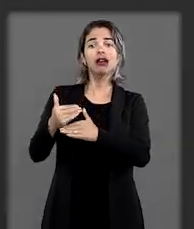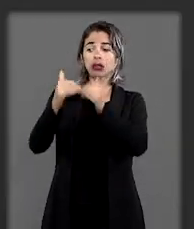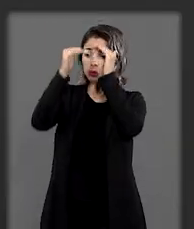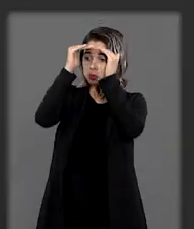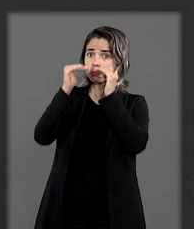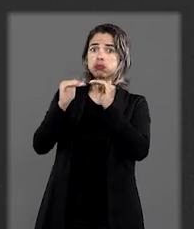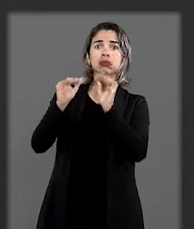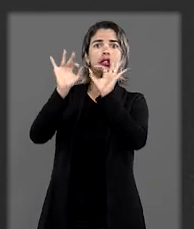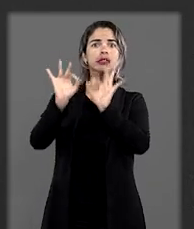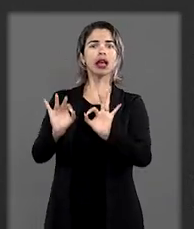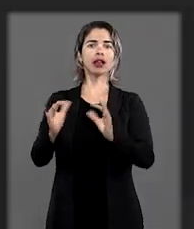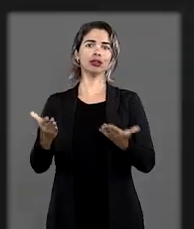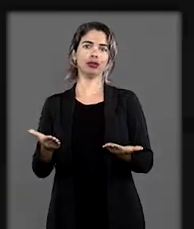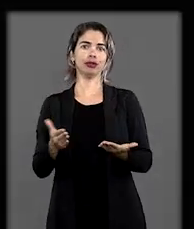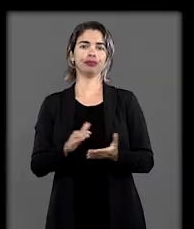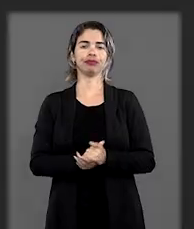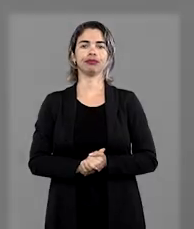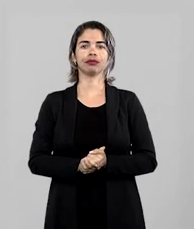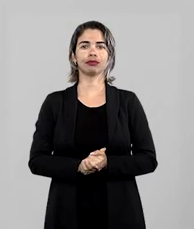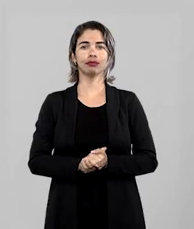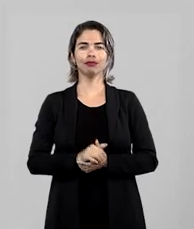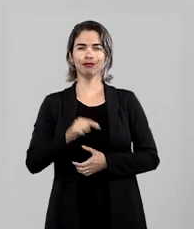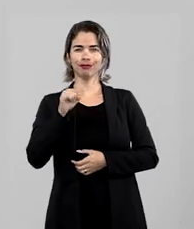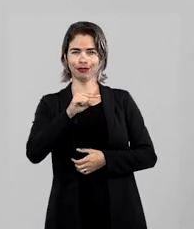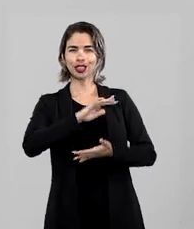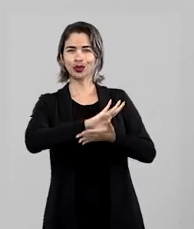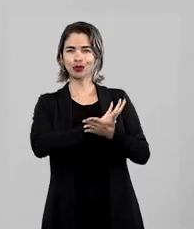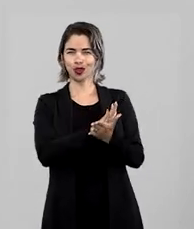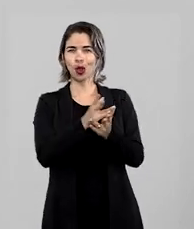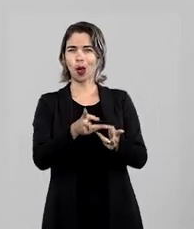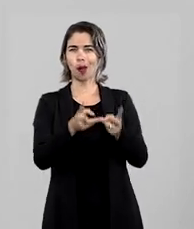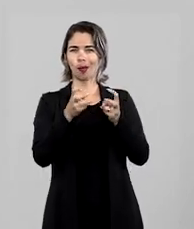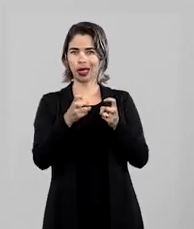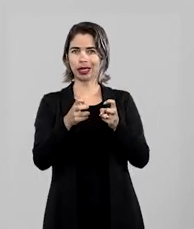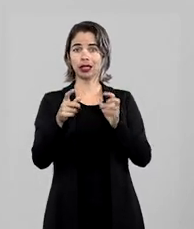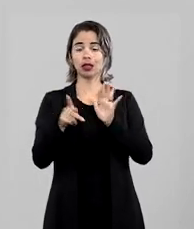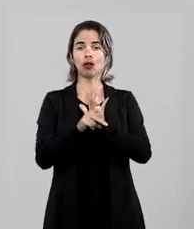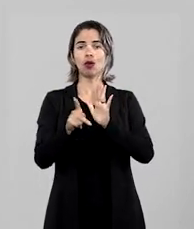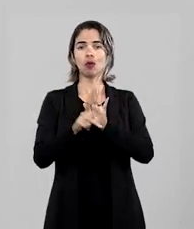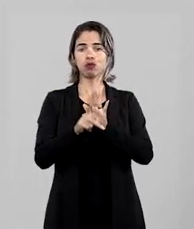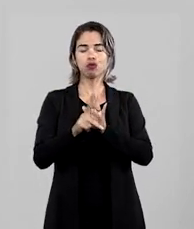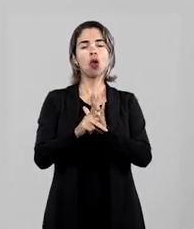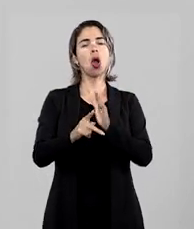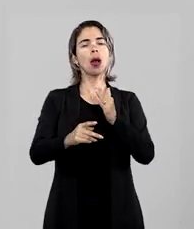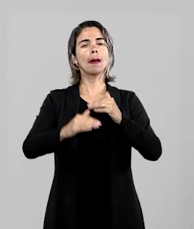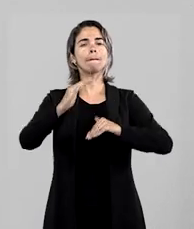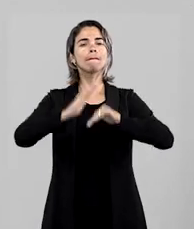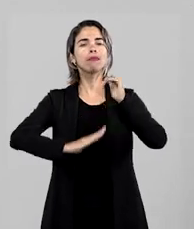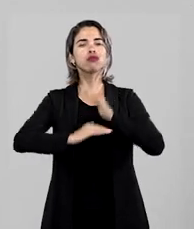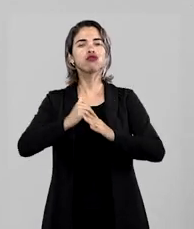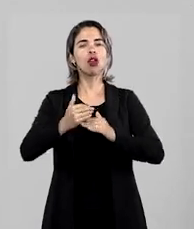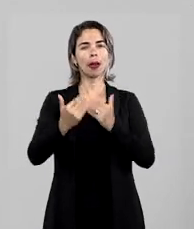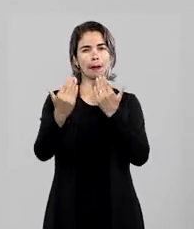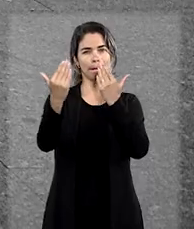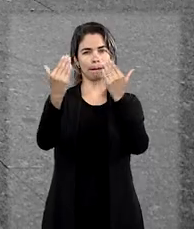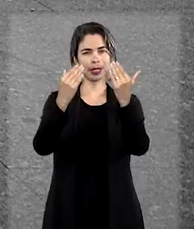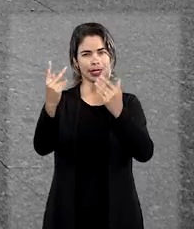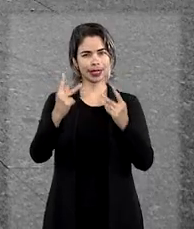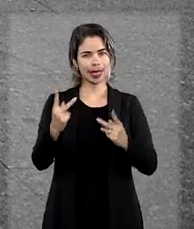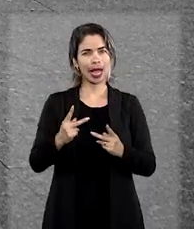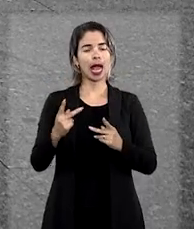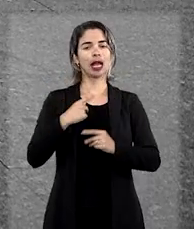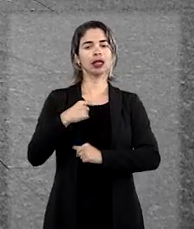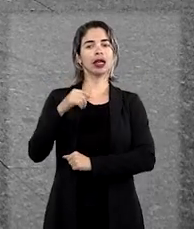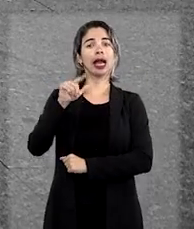modo respeitável. Esse tipo de preconceito é muito observado pelo psiquiatra e professor da Universidade de